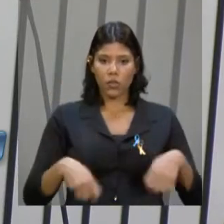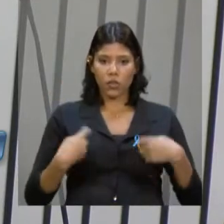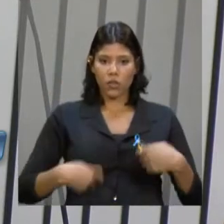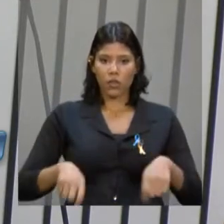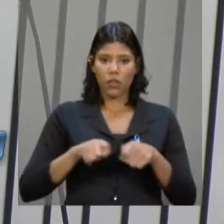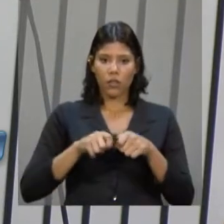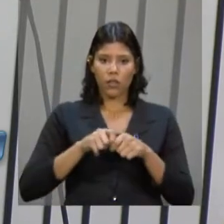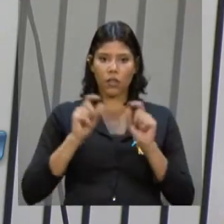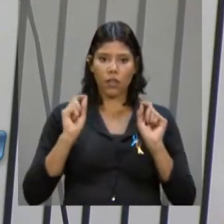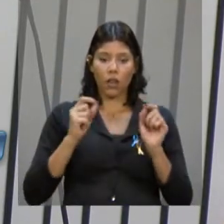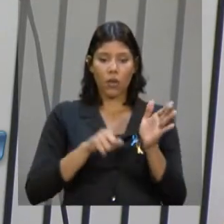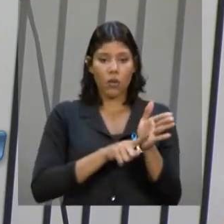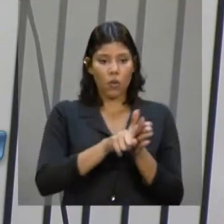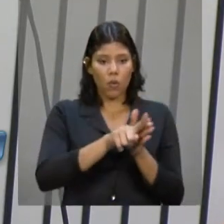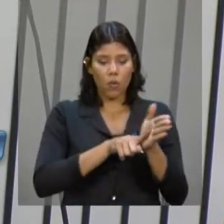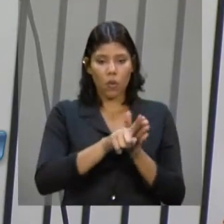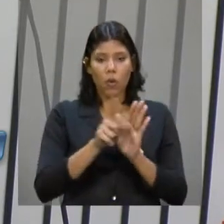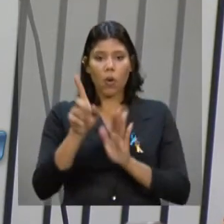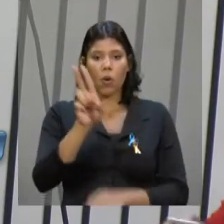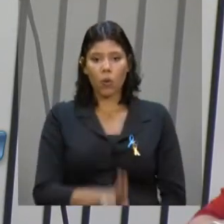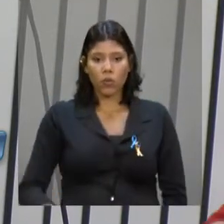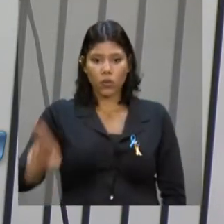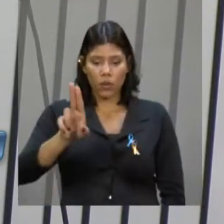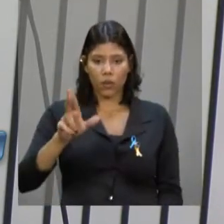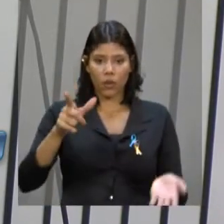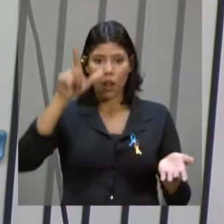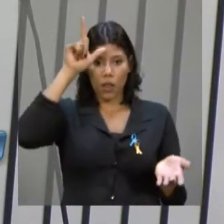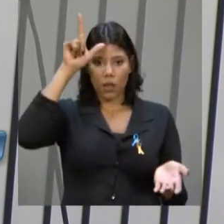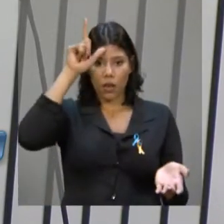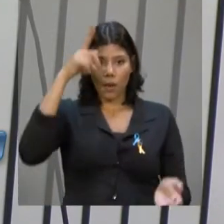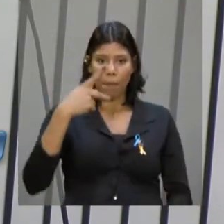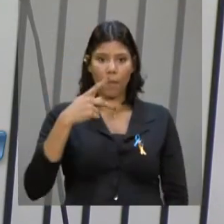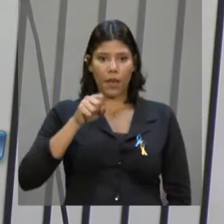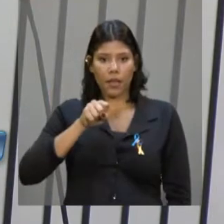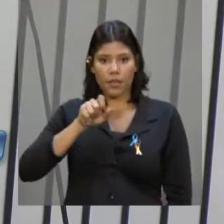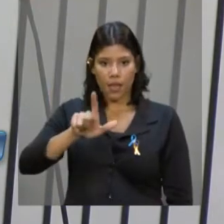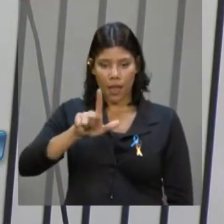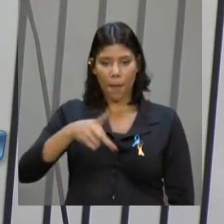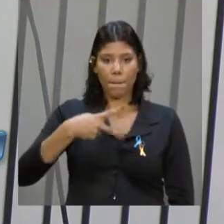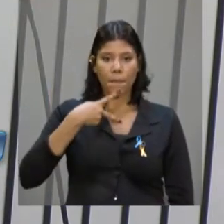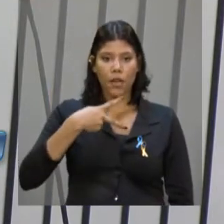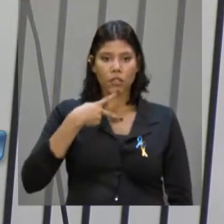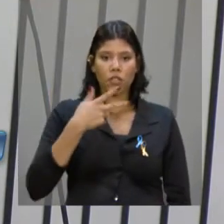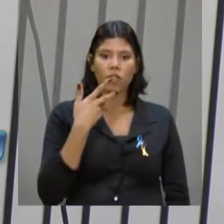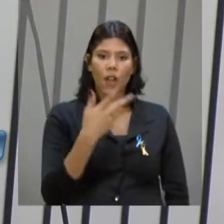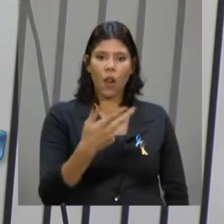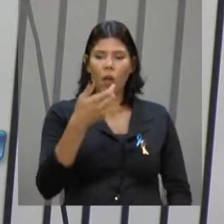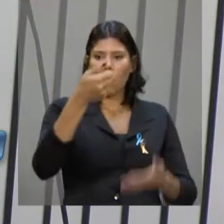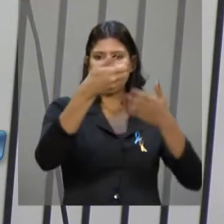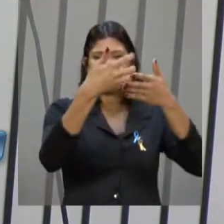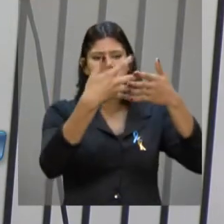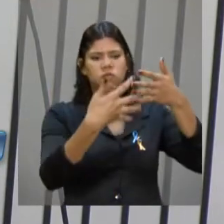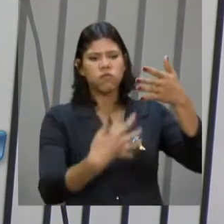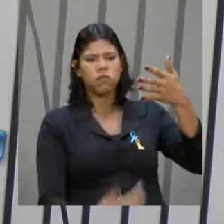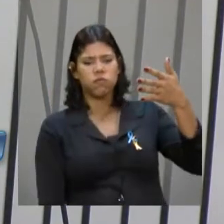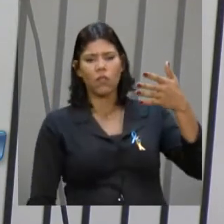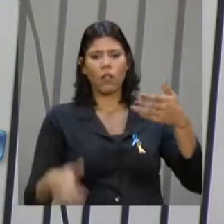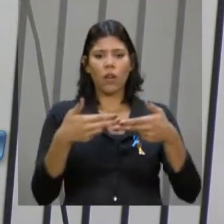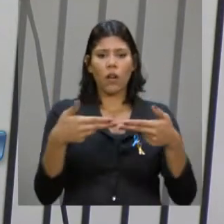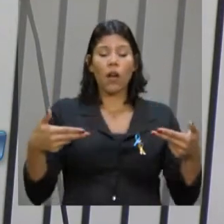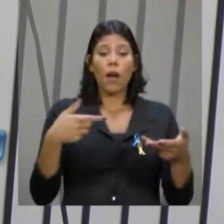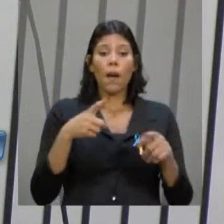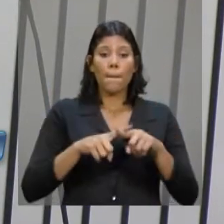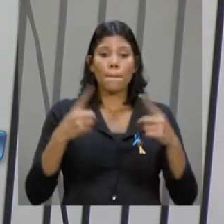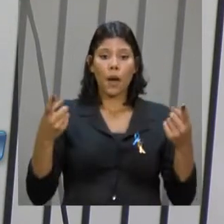com os dados. A liderança do PSL alegou muitas questões, mas eu queria que nós pudéssemos